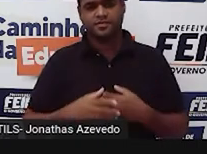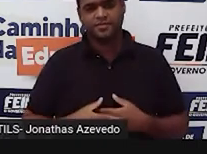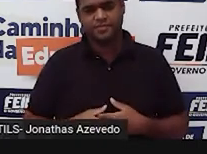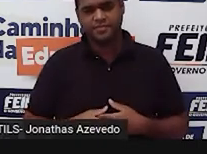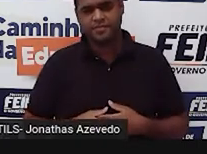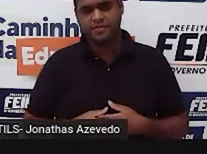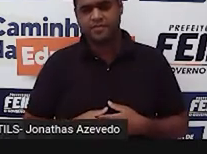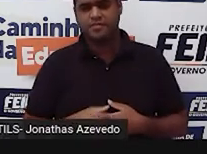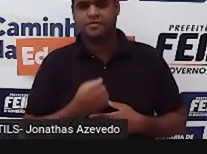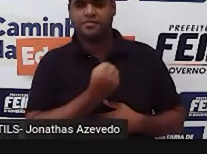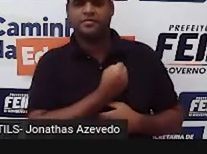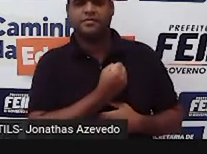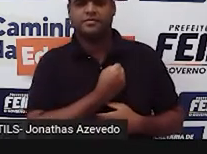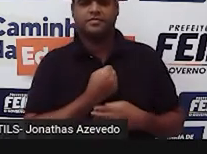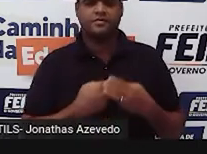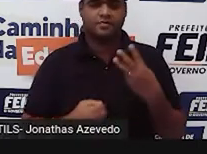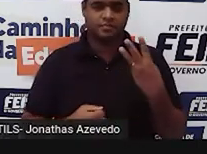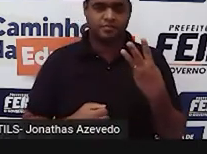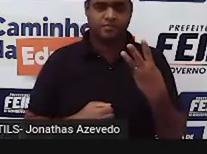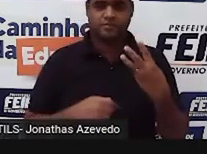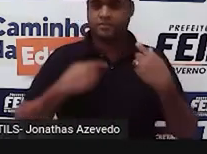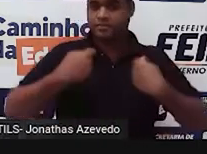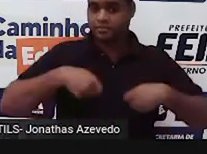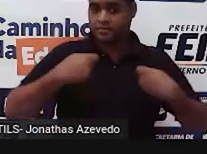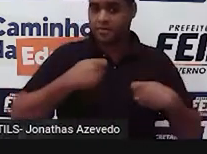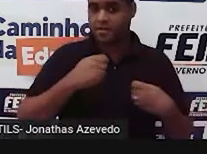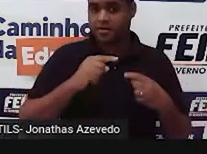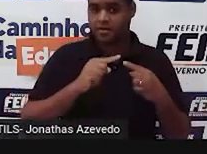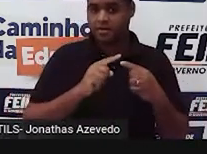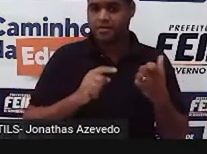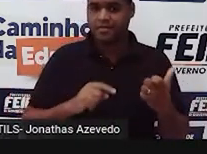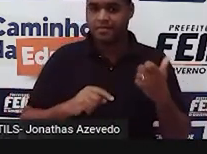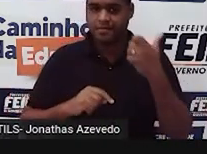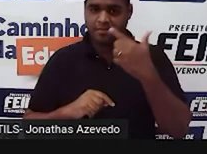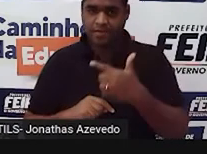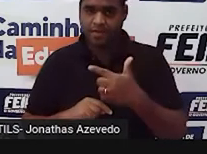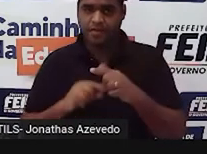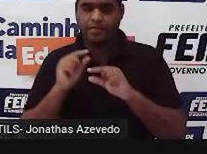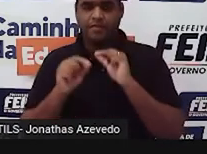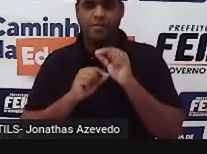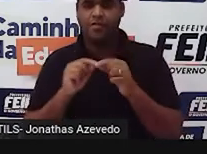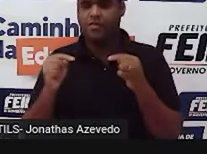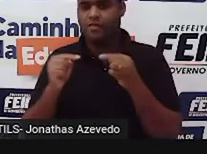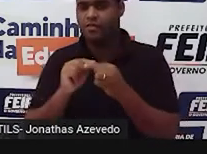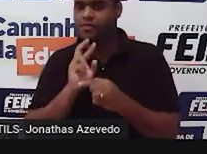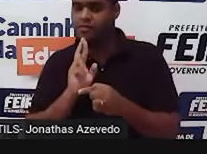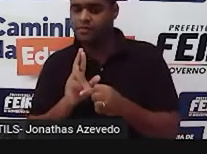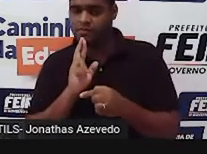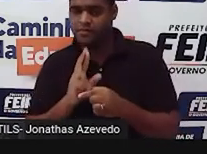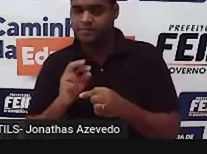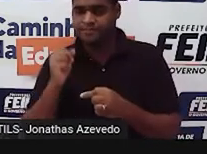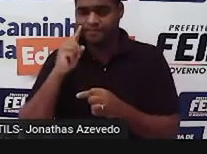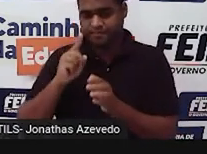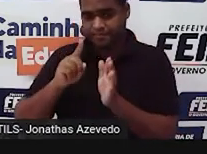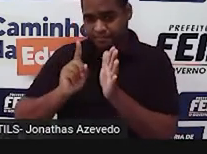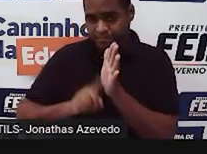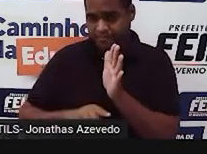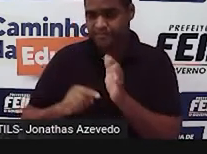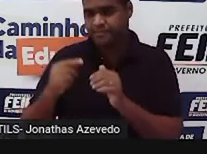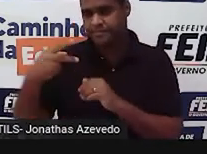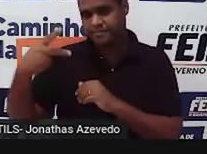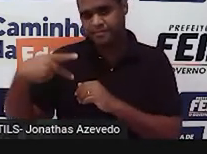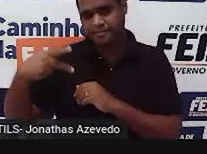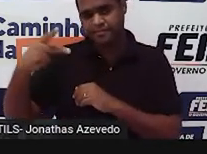O lado 3 vai ter que ser maior do que o resultado da subtração dos outros dois, tá?